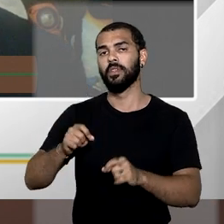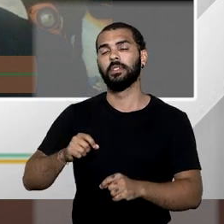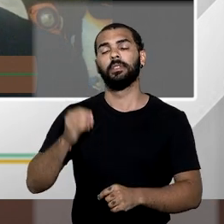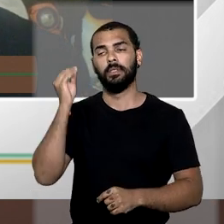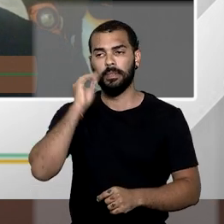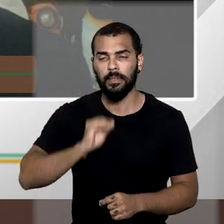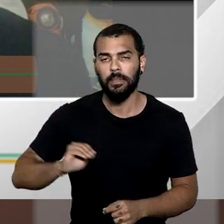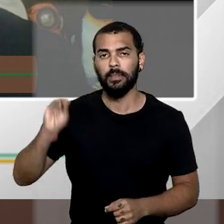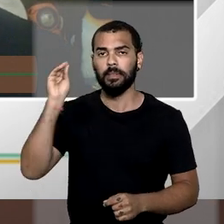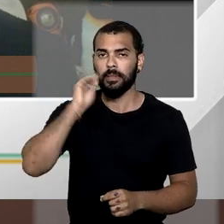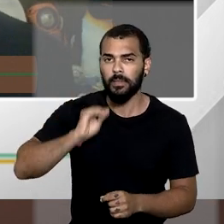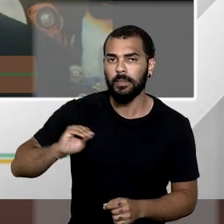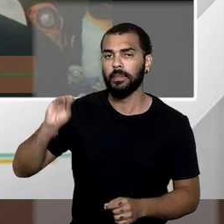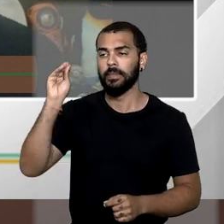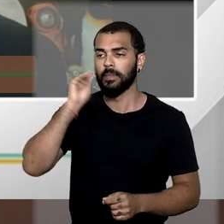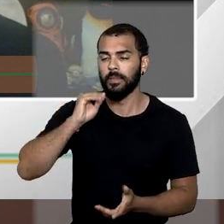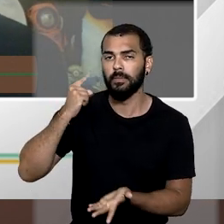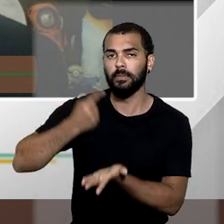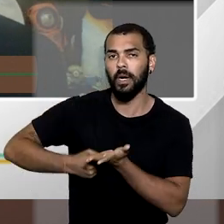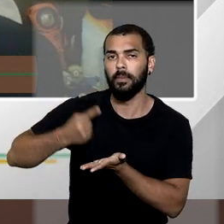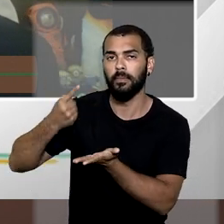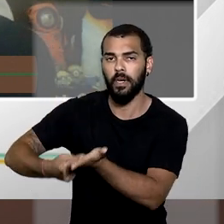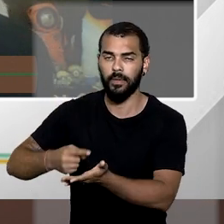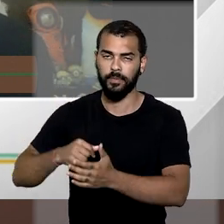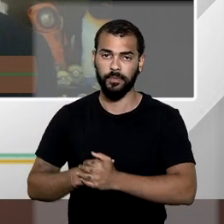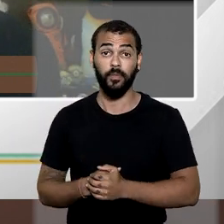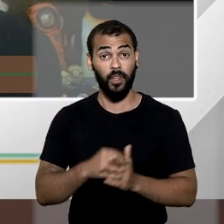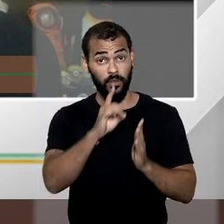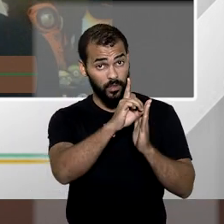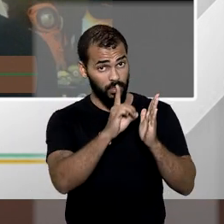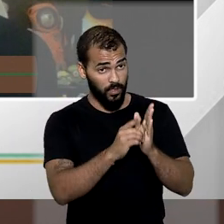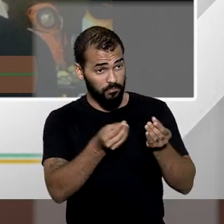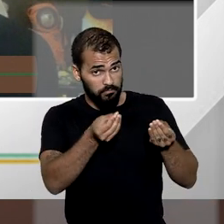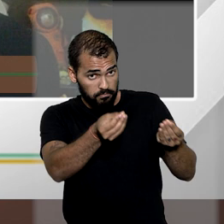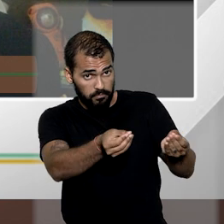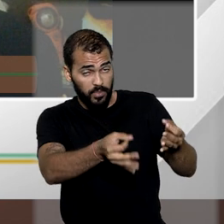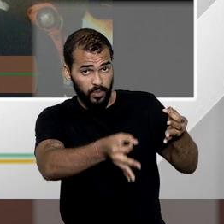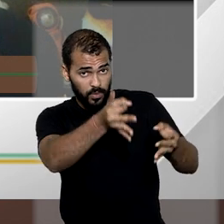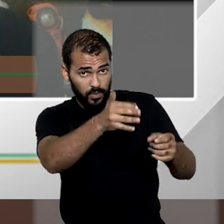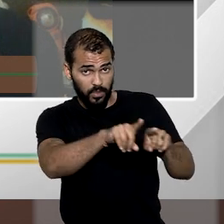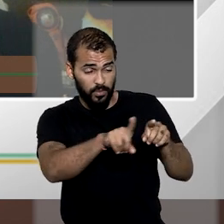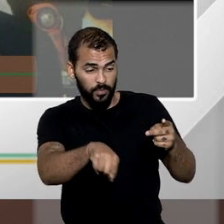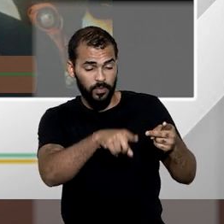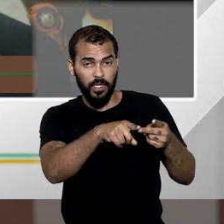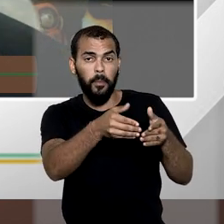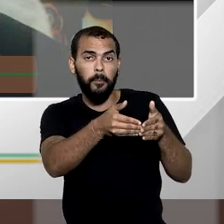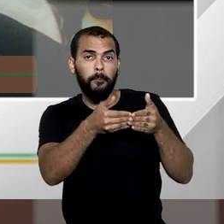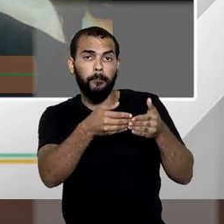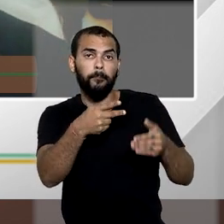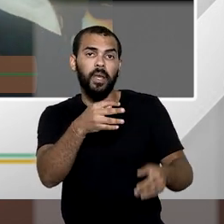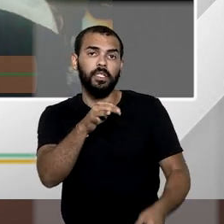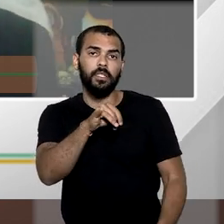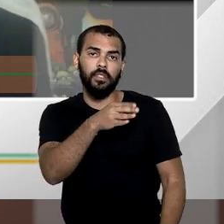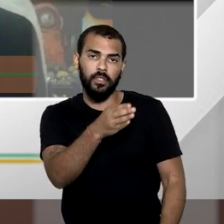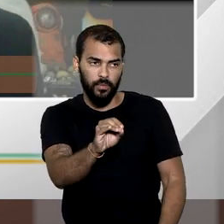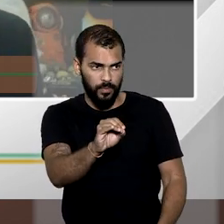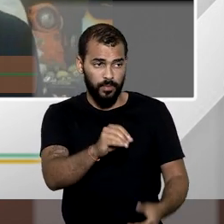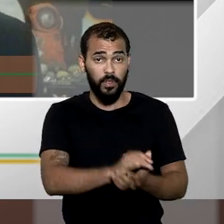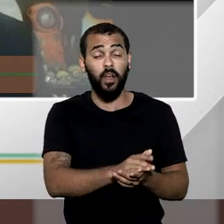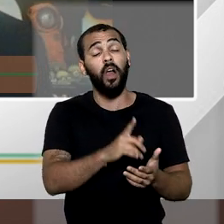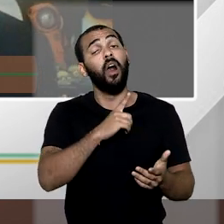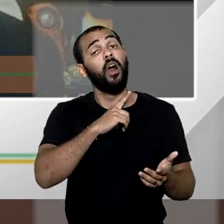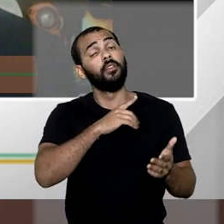de uma solução conciliatória. Esse decreto é apresentado em juízo juntamente com uma petição na qual se pede a